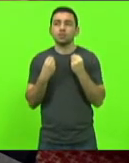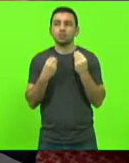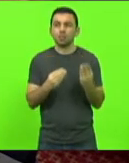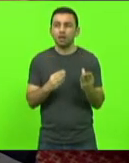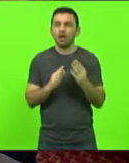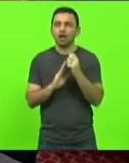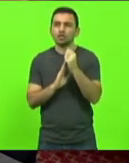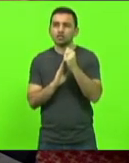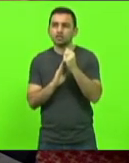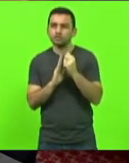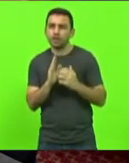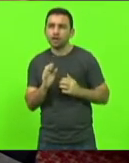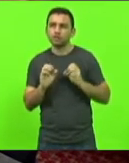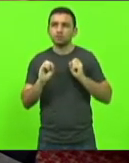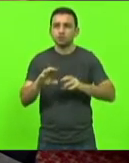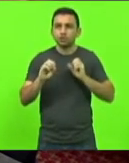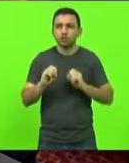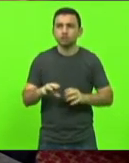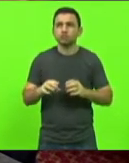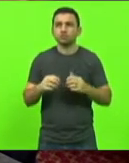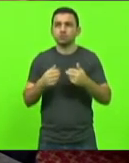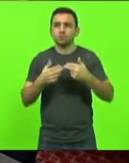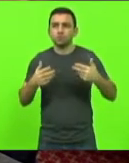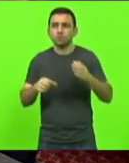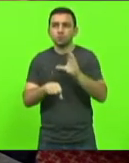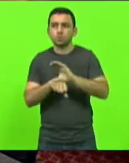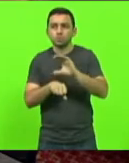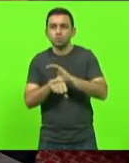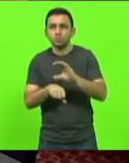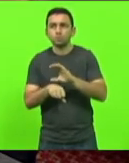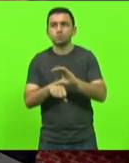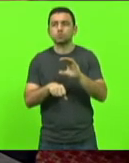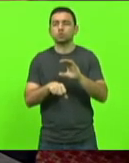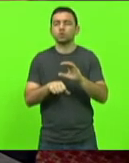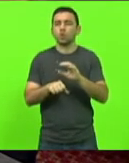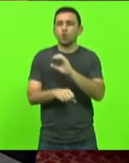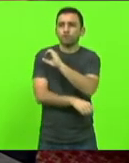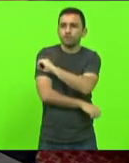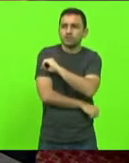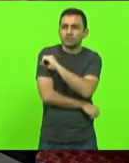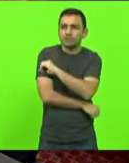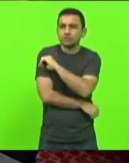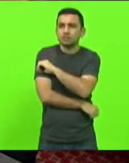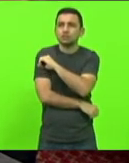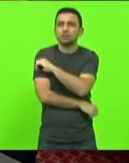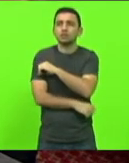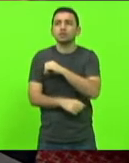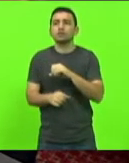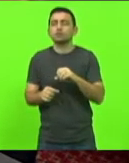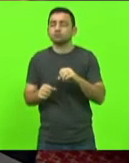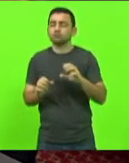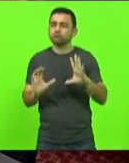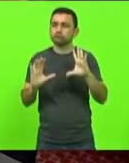educativas, recreativas, cursos, minicursos, oficinas e concursos culturais.